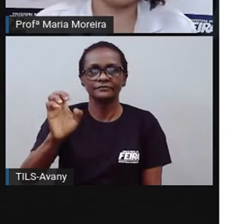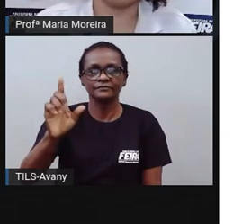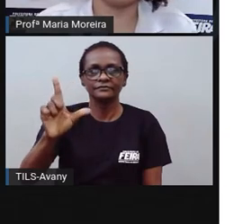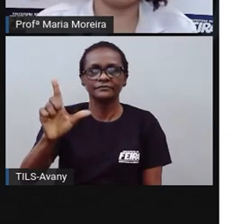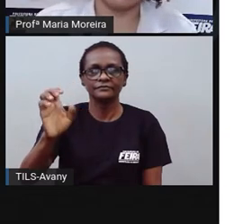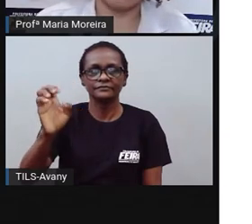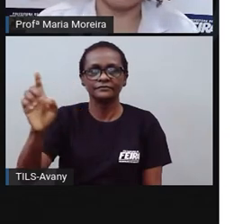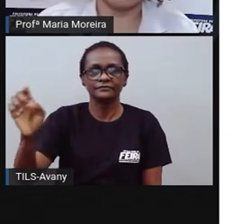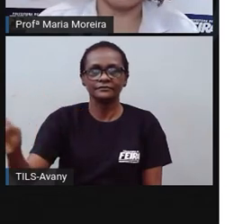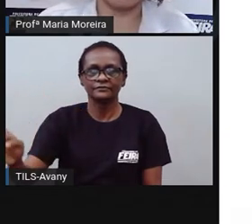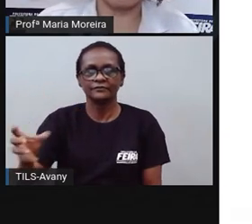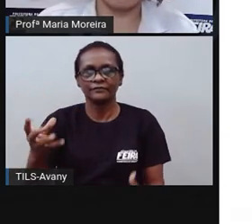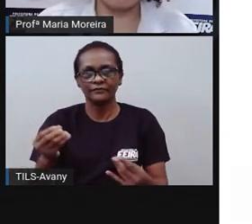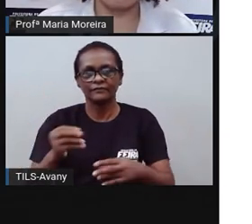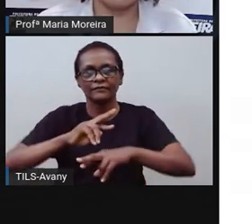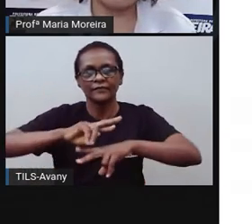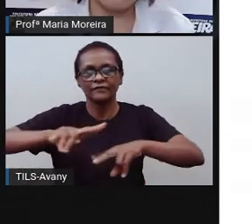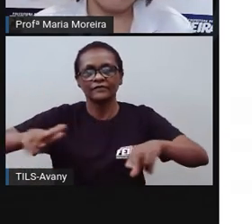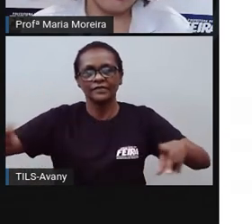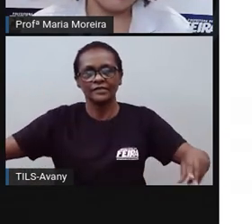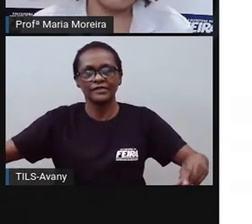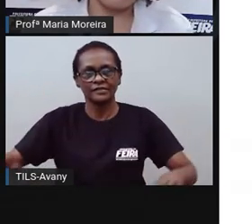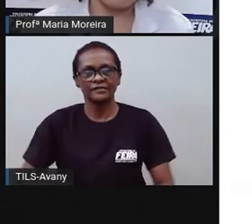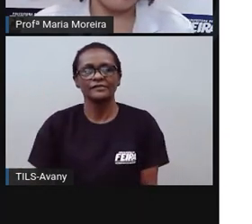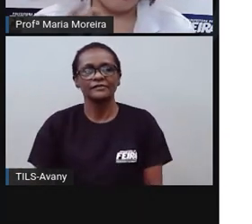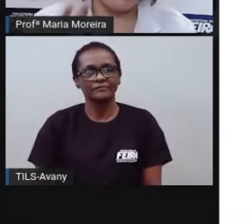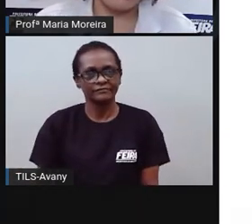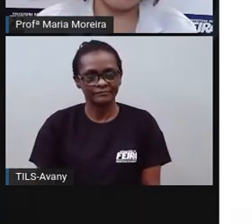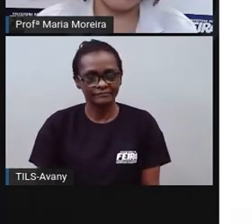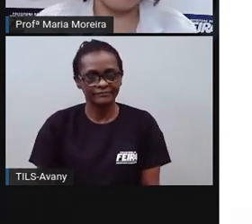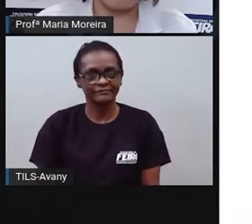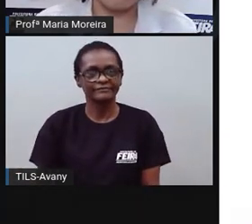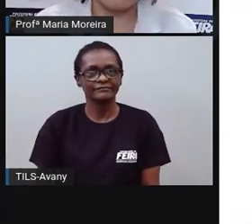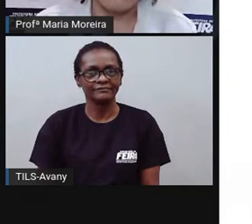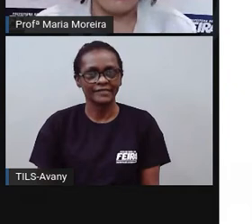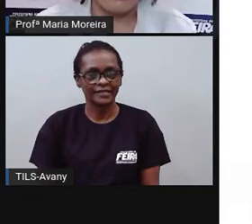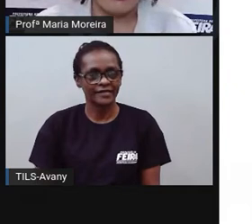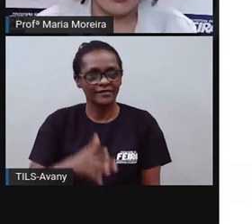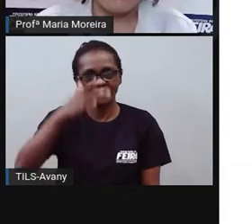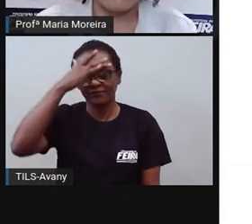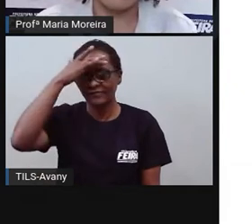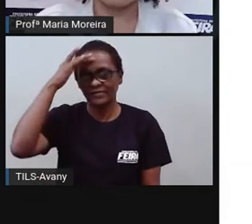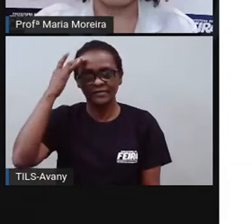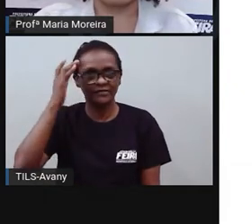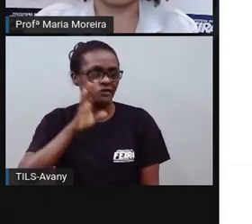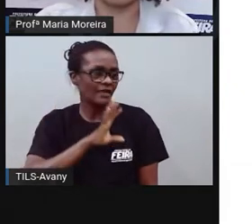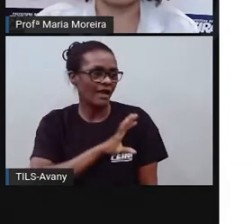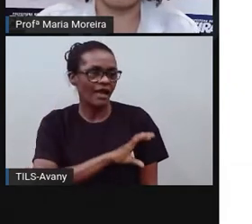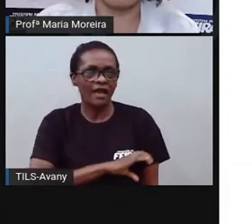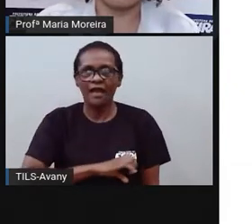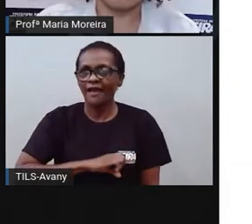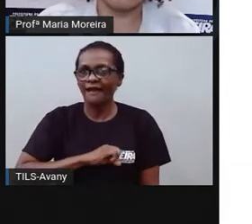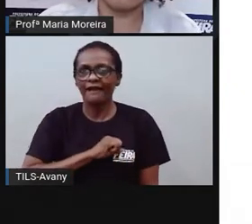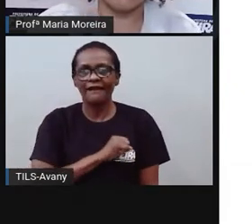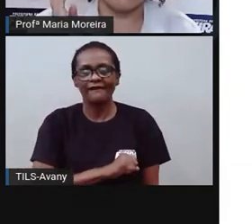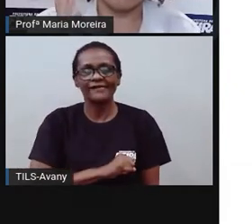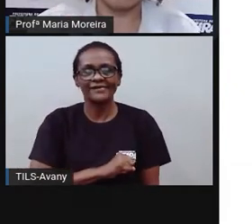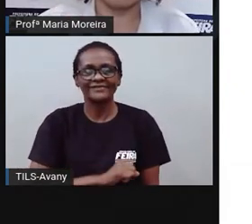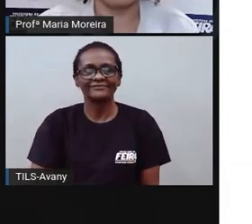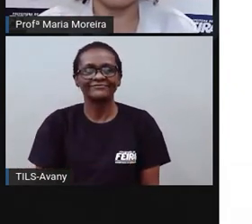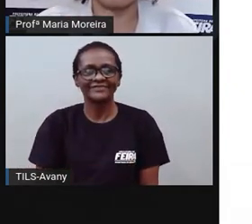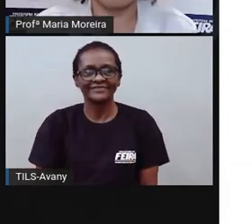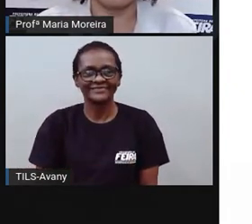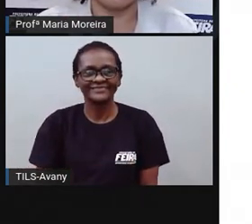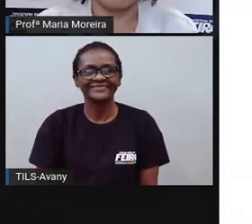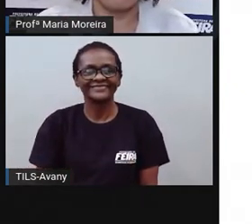musical do samba, né? E a Pró, mais uma vez, mostra aí a paixão dela pela Matinha dos Pretos, né? Pela Quixabeira da Matinha, que